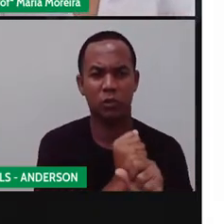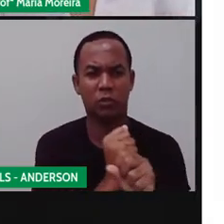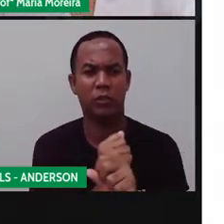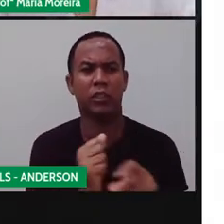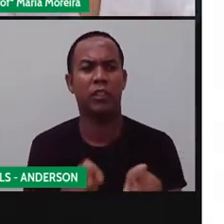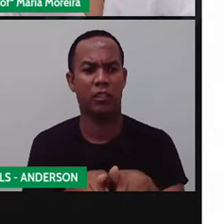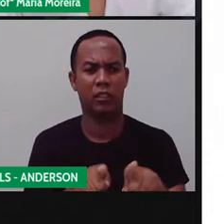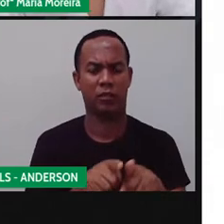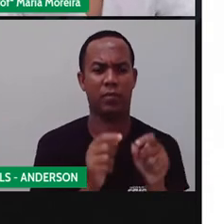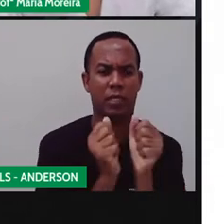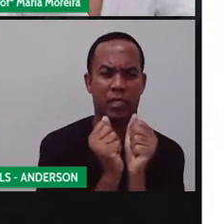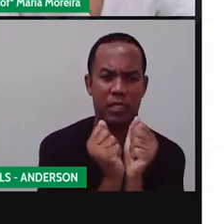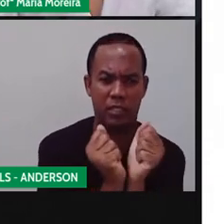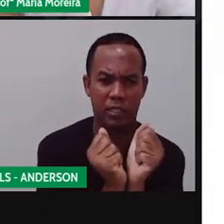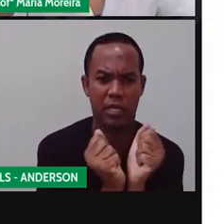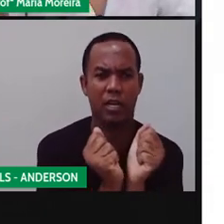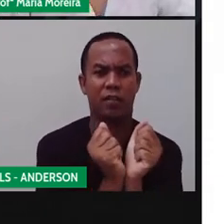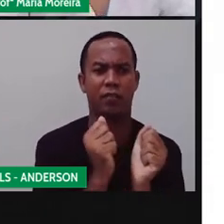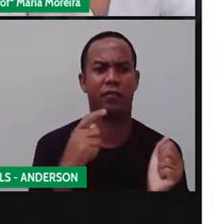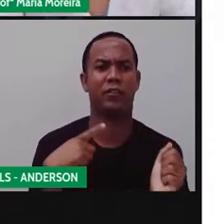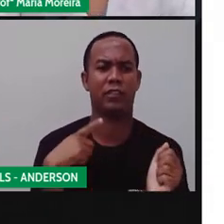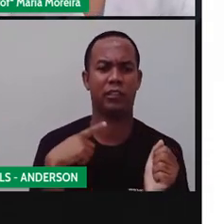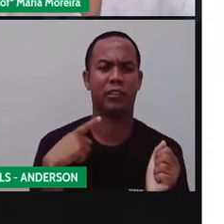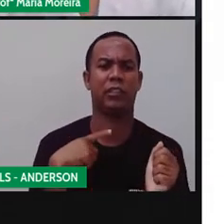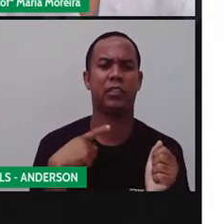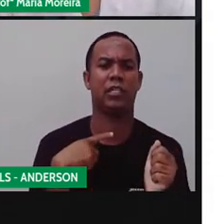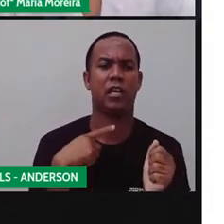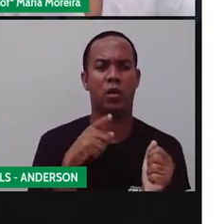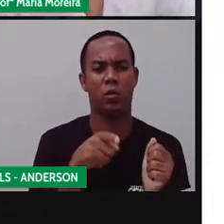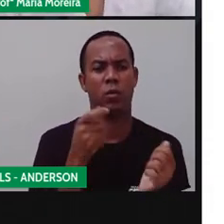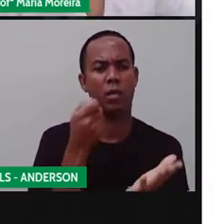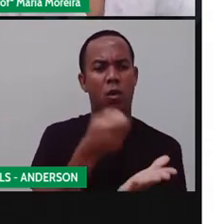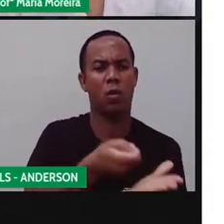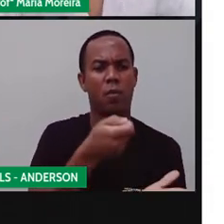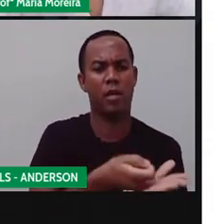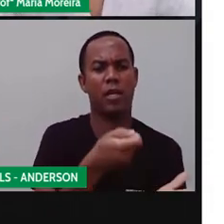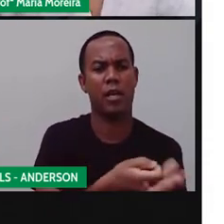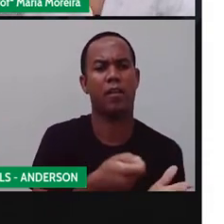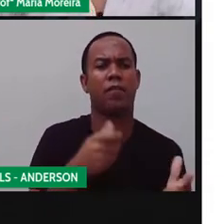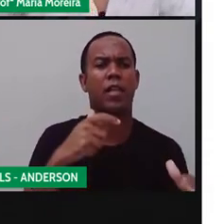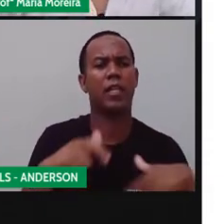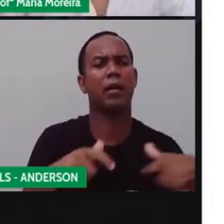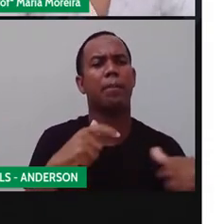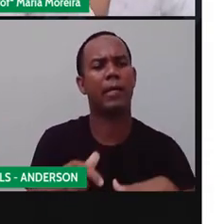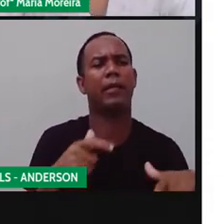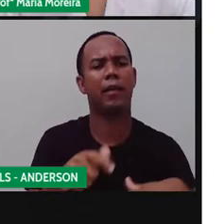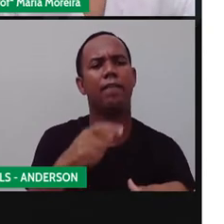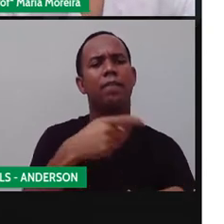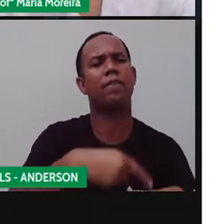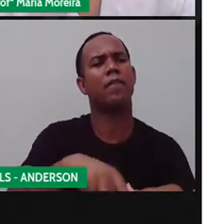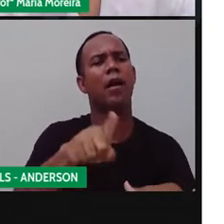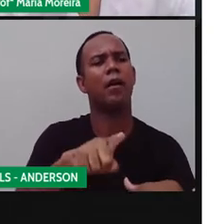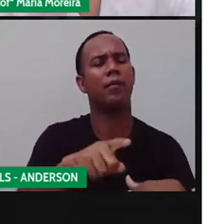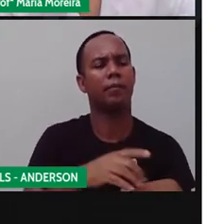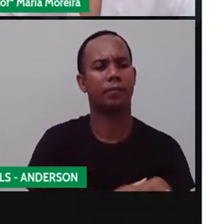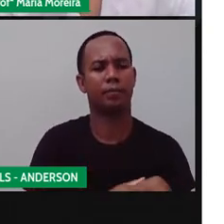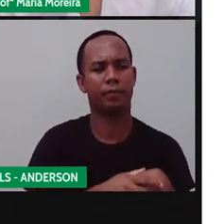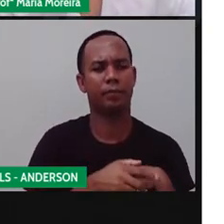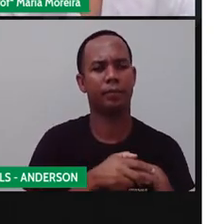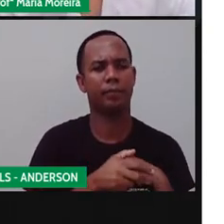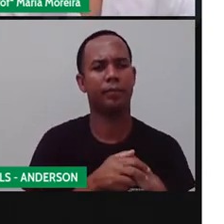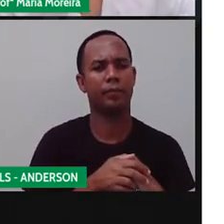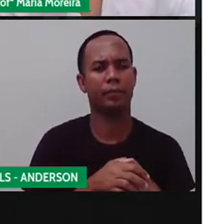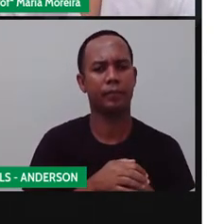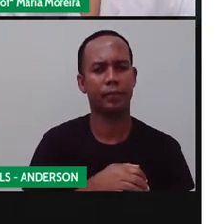escravos, que eram as pessoas que eram obrigadas a trabalhar para quem tinha mais poder. Vamos